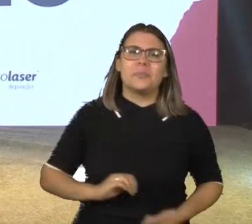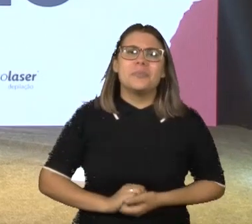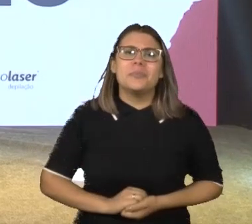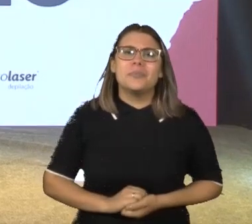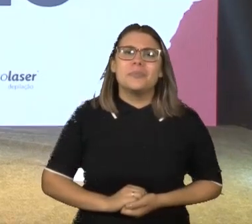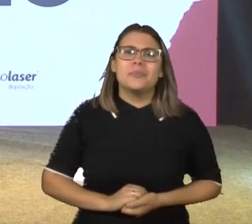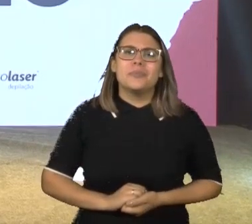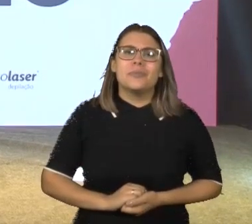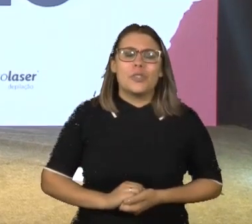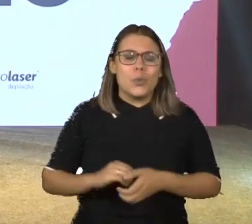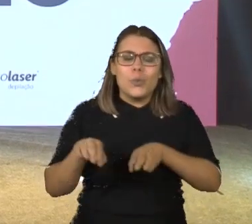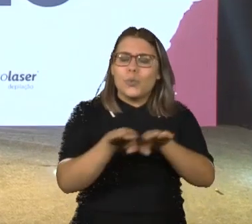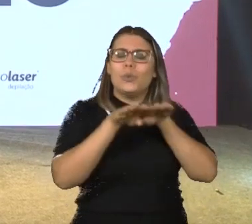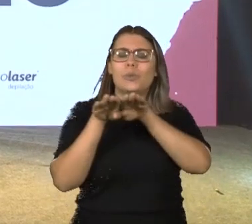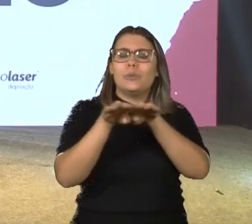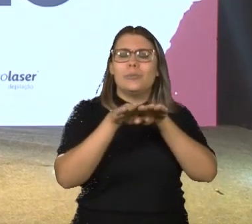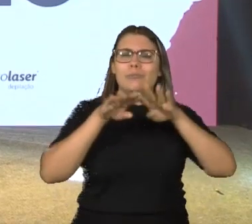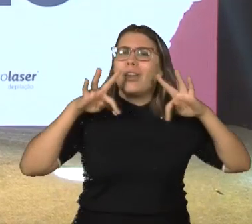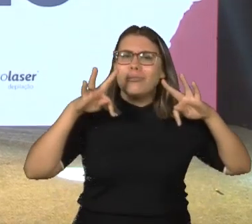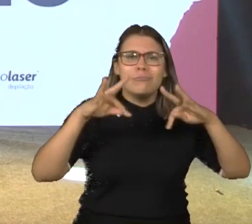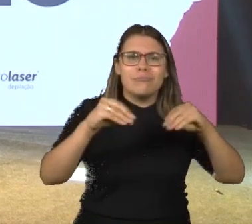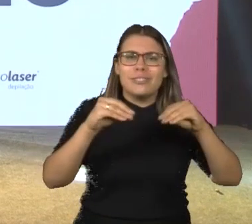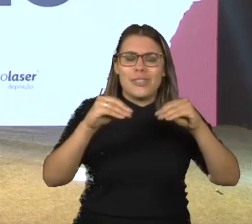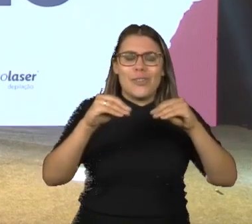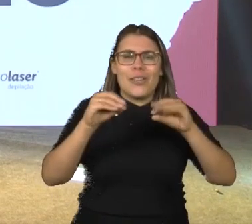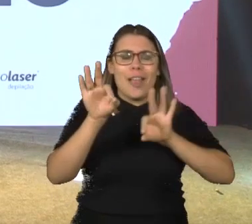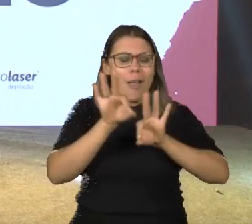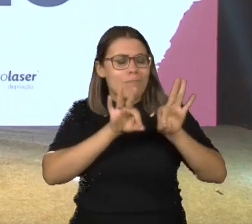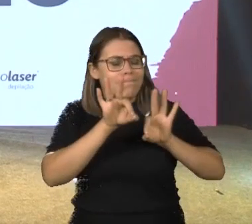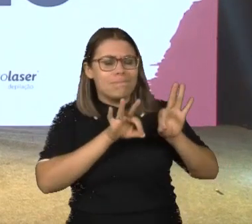Como embaixador desse projeto,